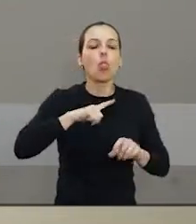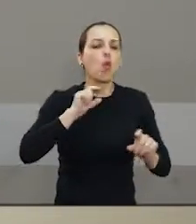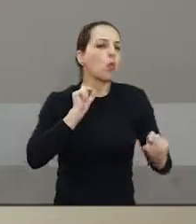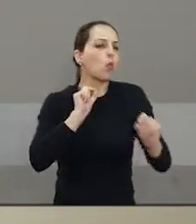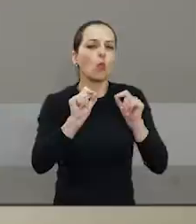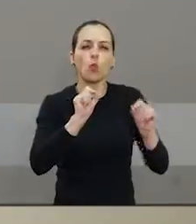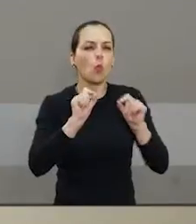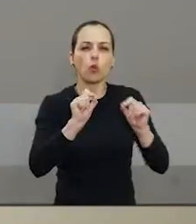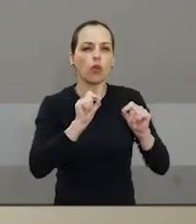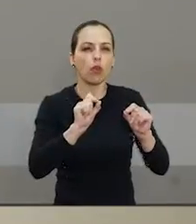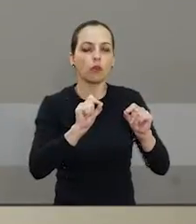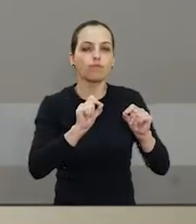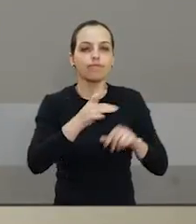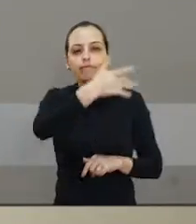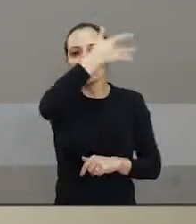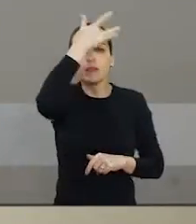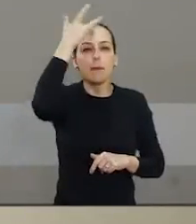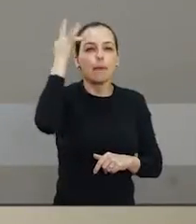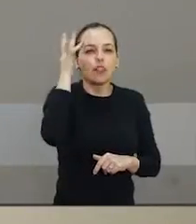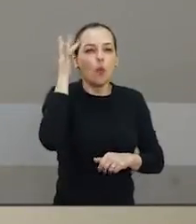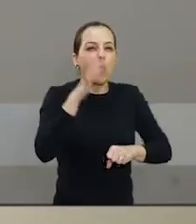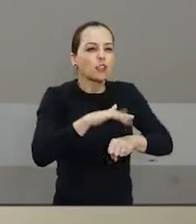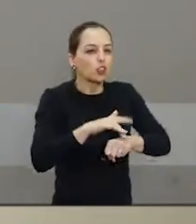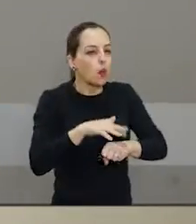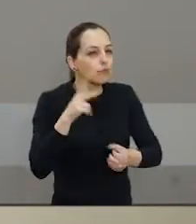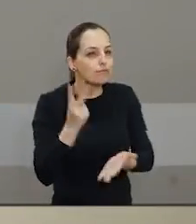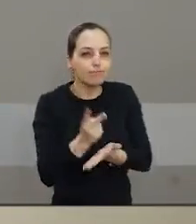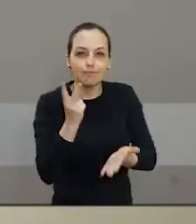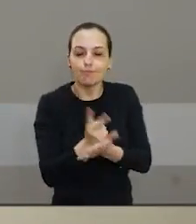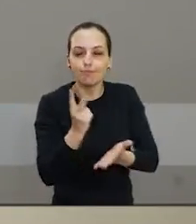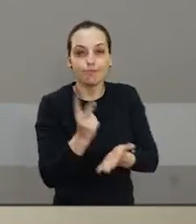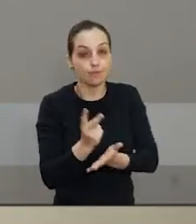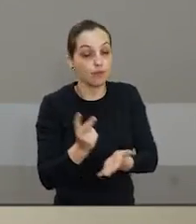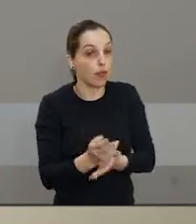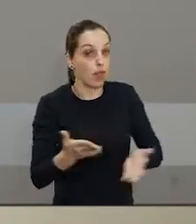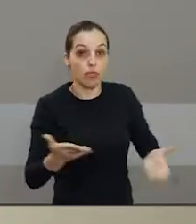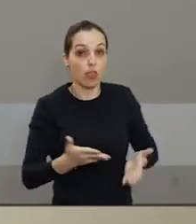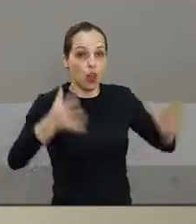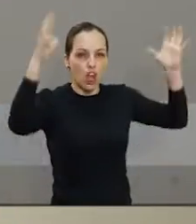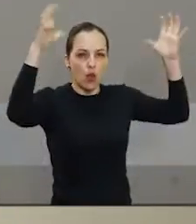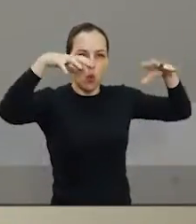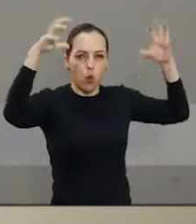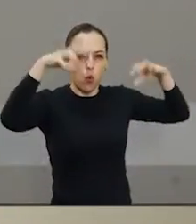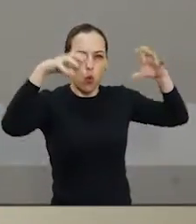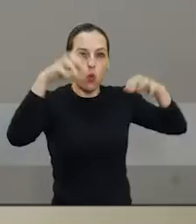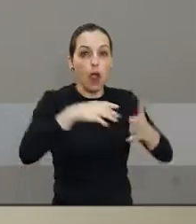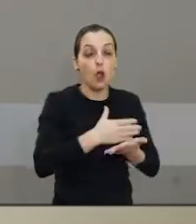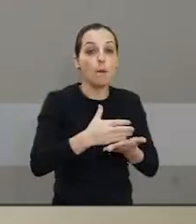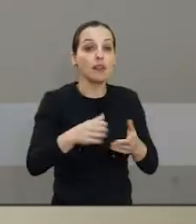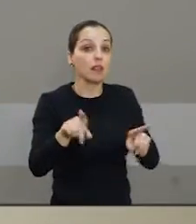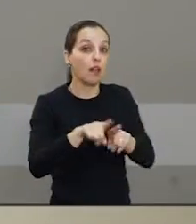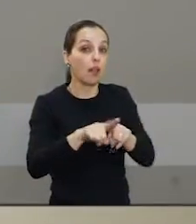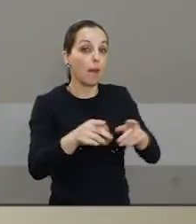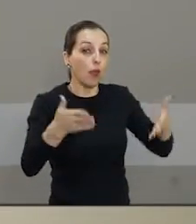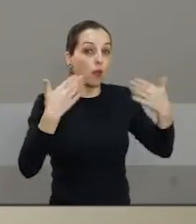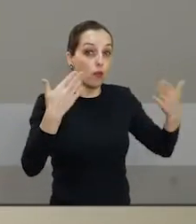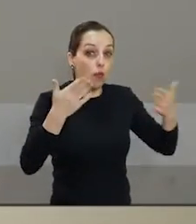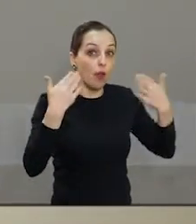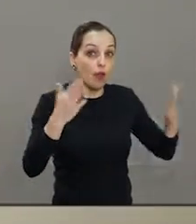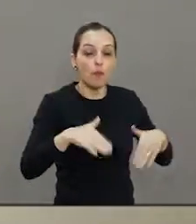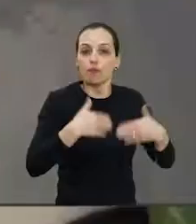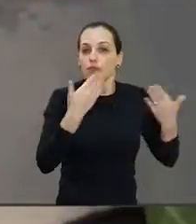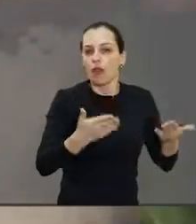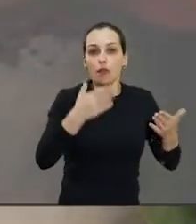permanência da transmissão e agora a gente vai entrar na época de chuvas e de verão, que a gente tem uma maior